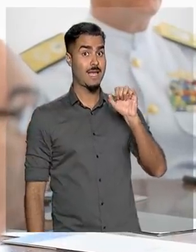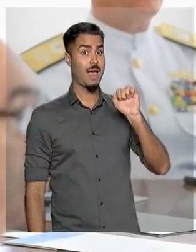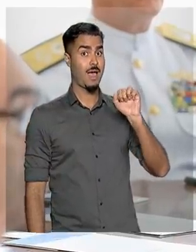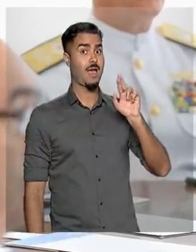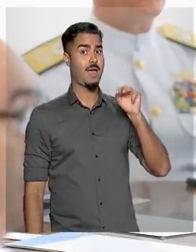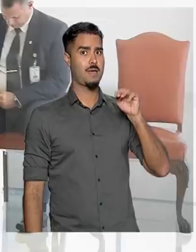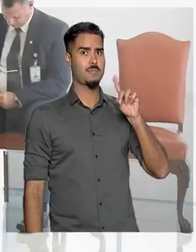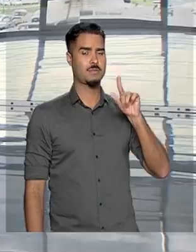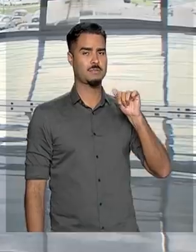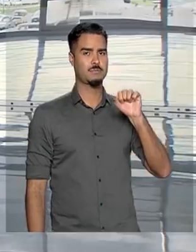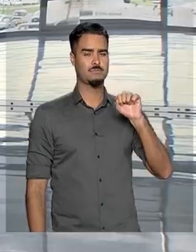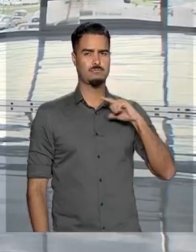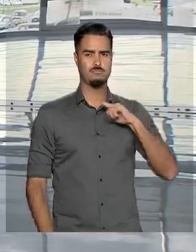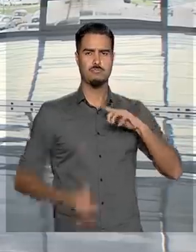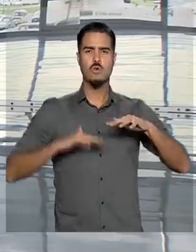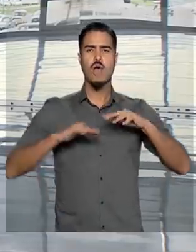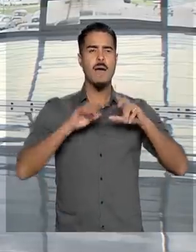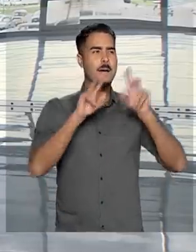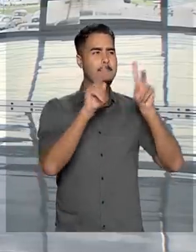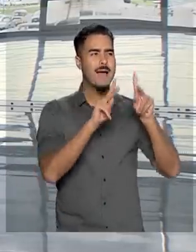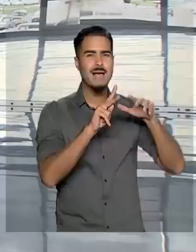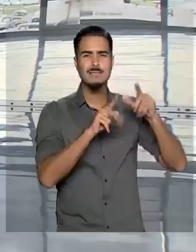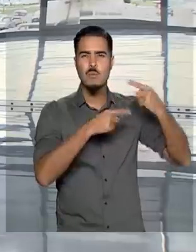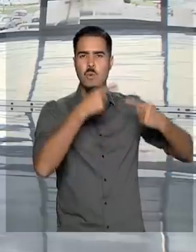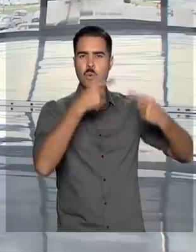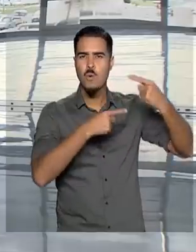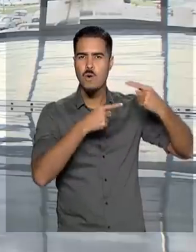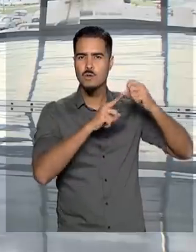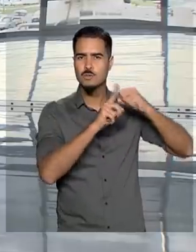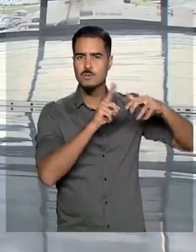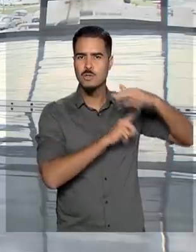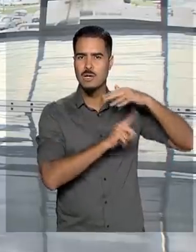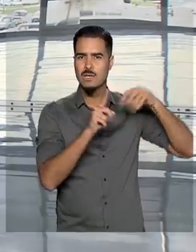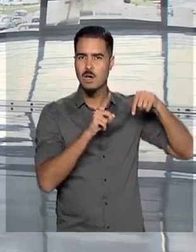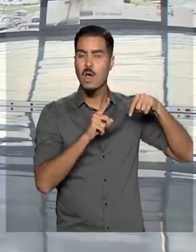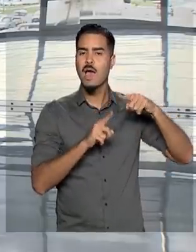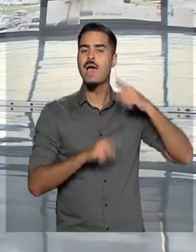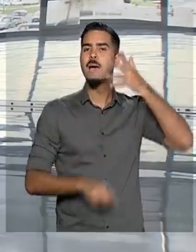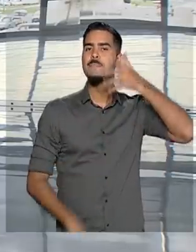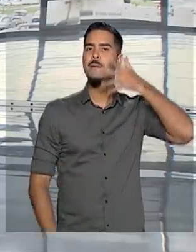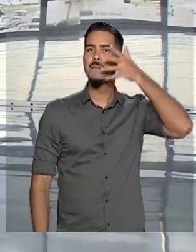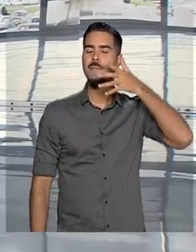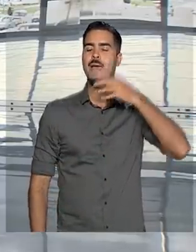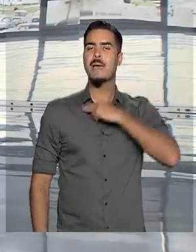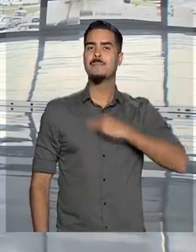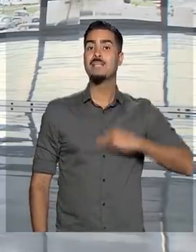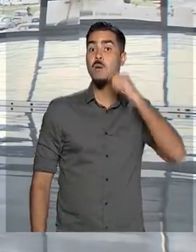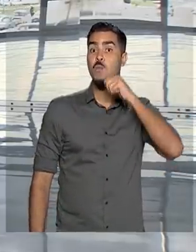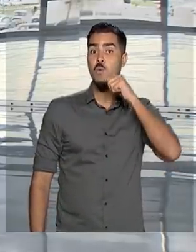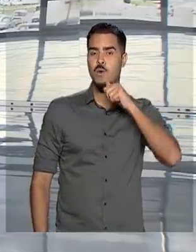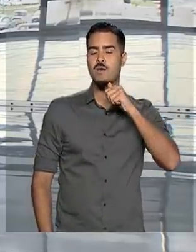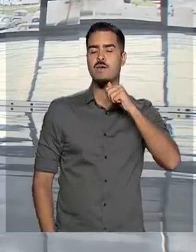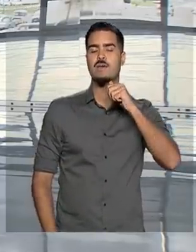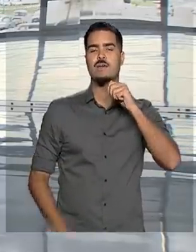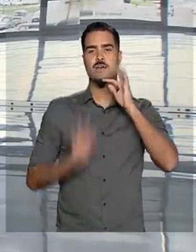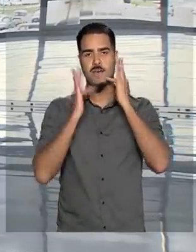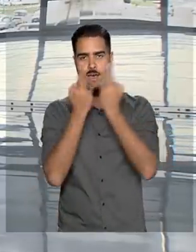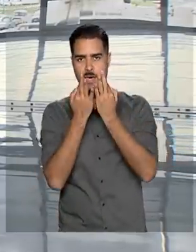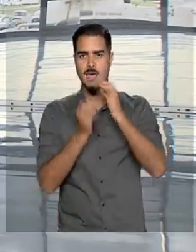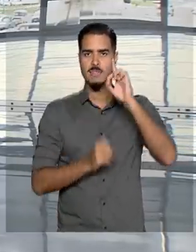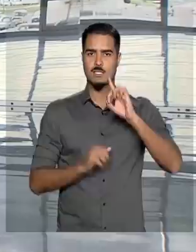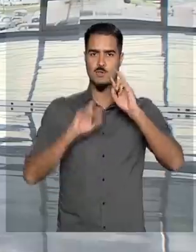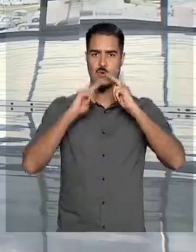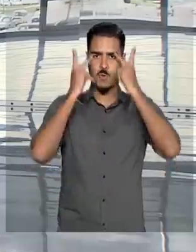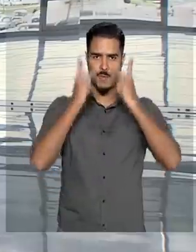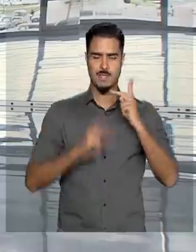política e social na Venezuela foi tema de uma fala da ministra da Mulher, da Família e dos Direitos Humanos,